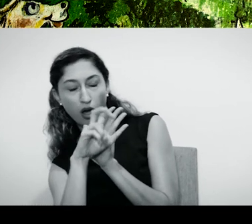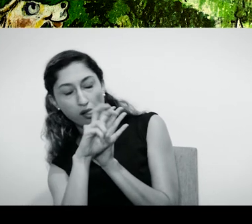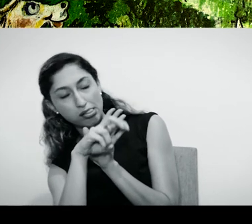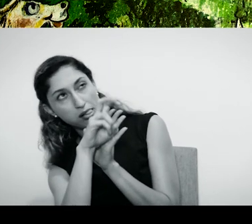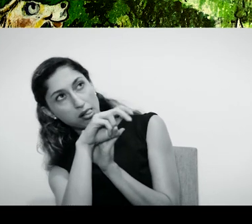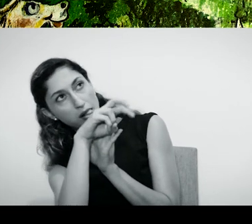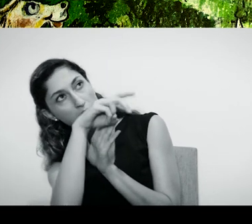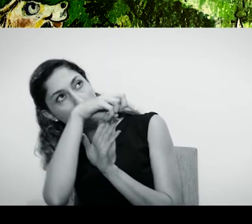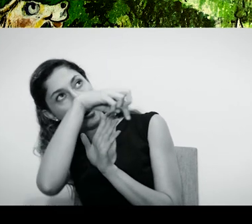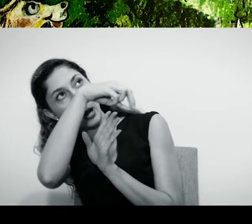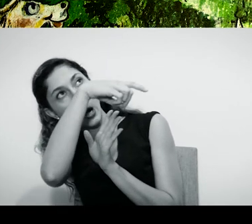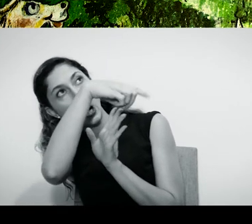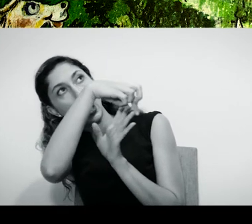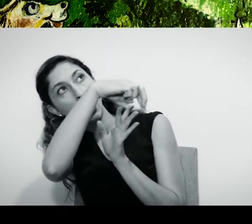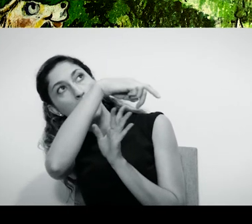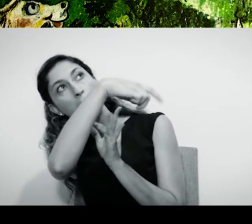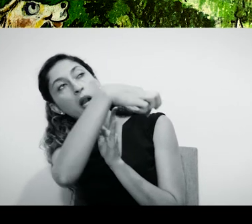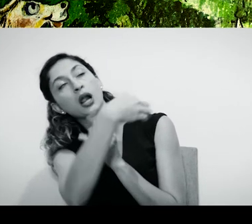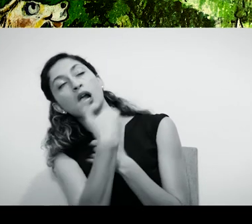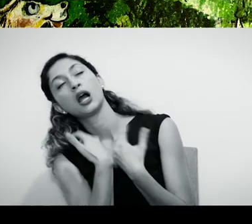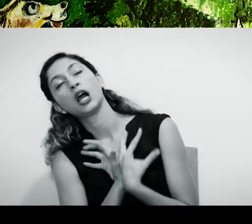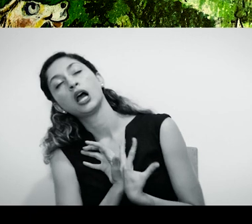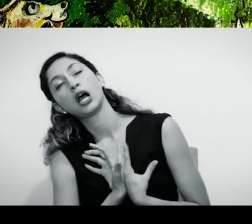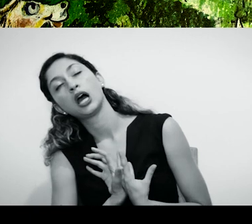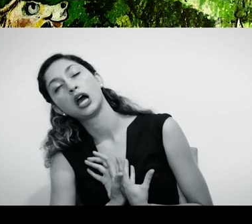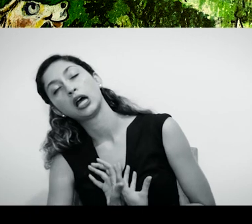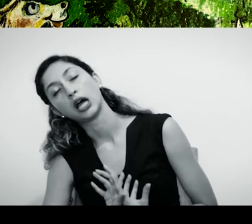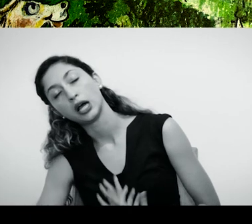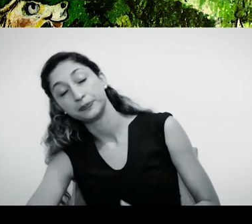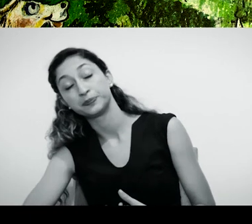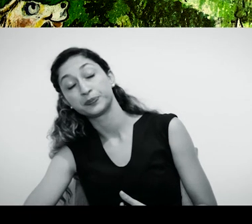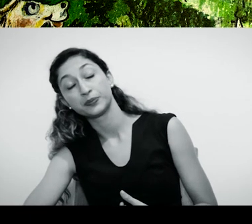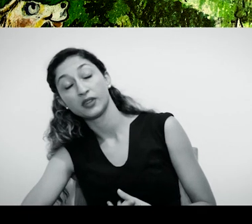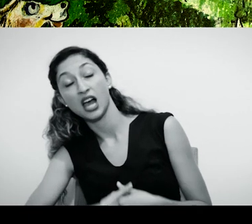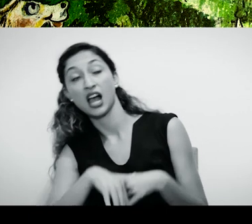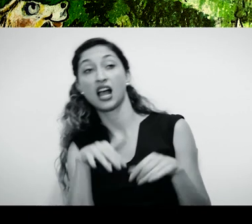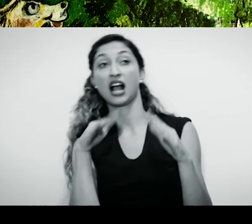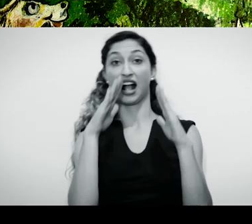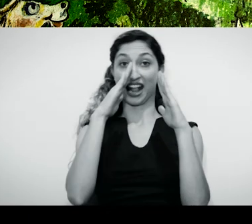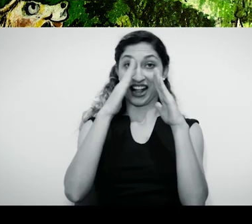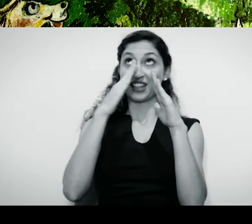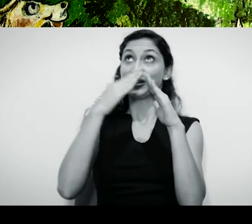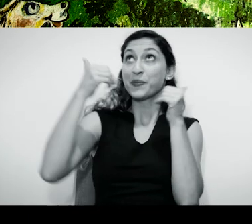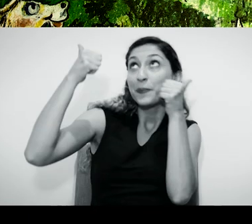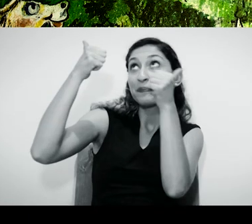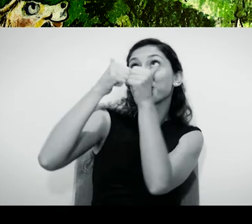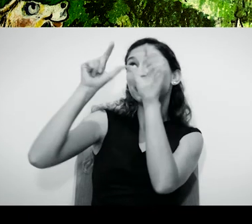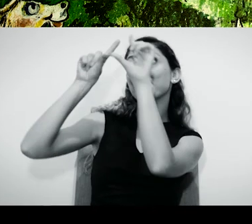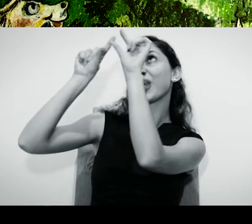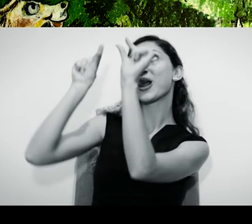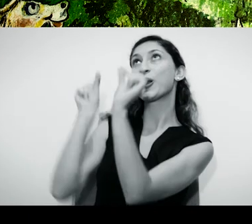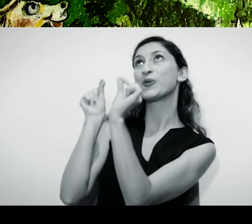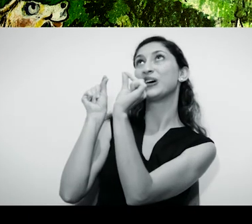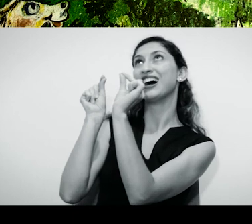até não se aguentar mais. Ali, perto da lua, no alto daquela